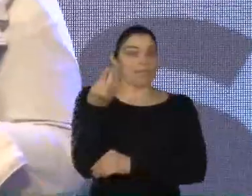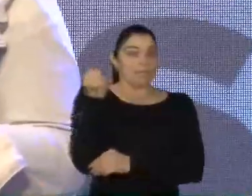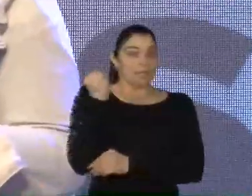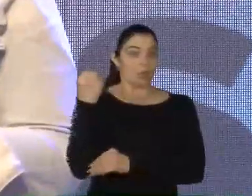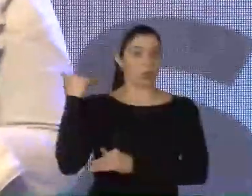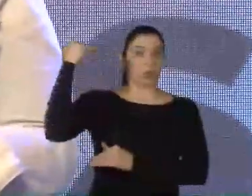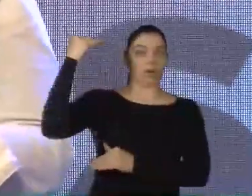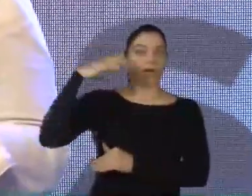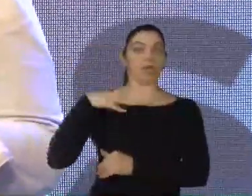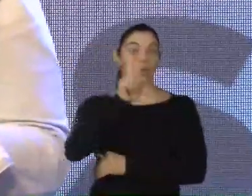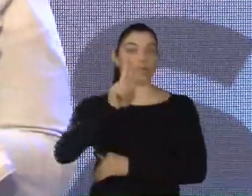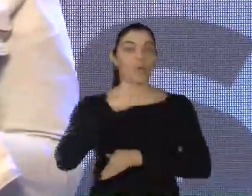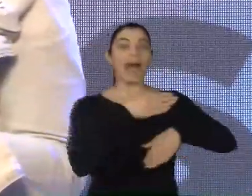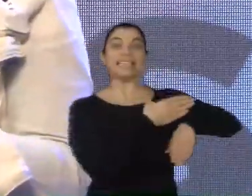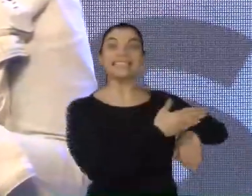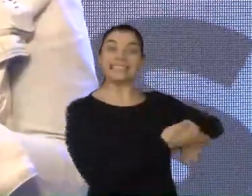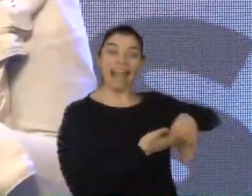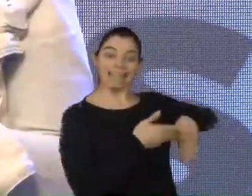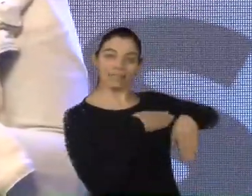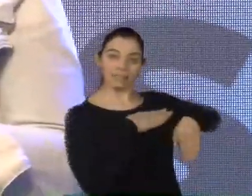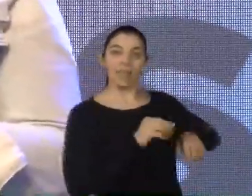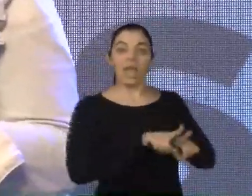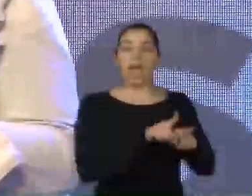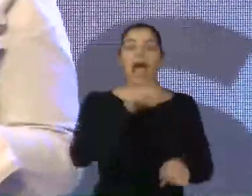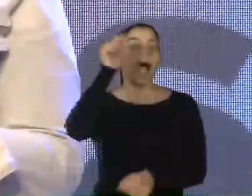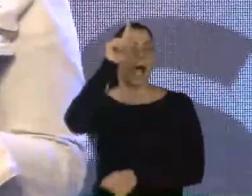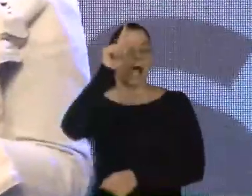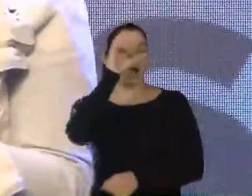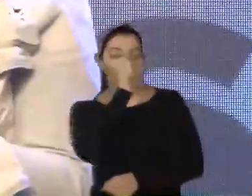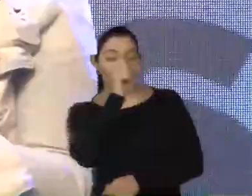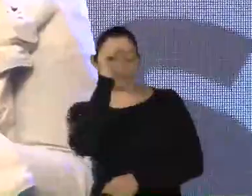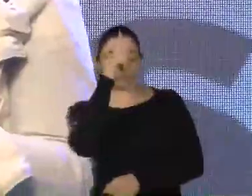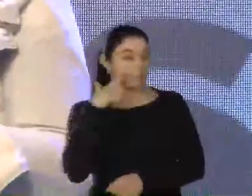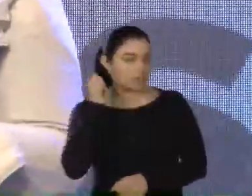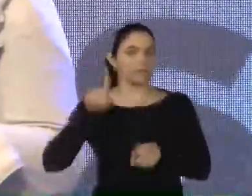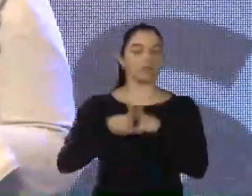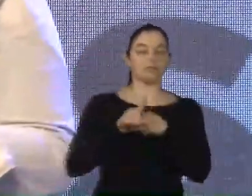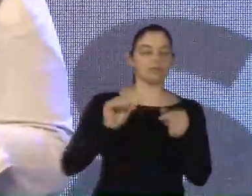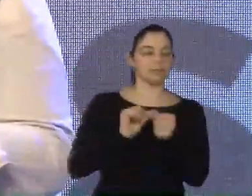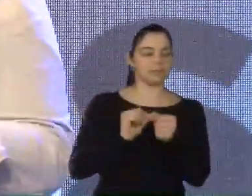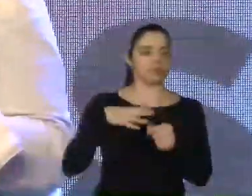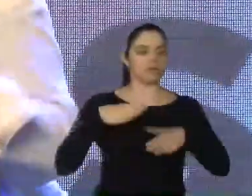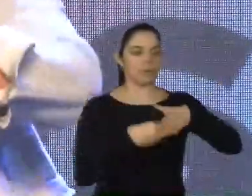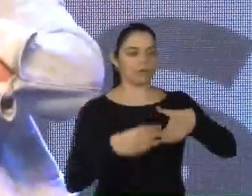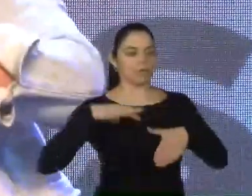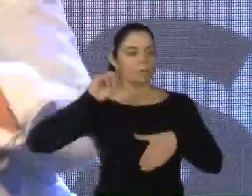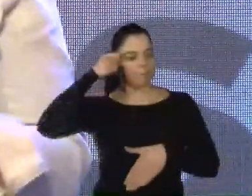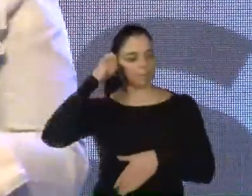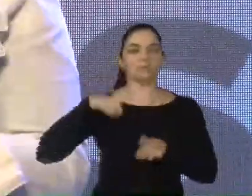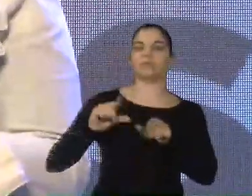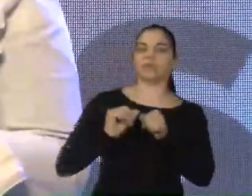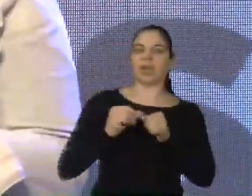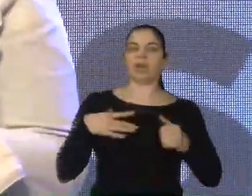vestindo uma saia amarela, uma camiseta azul marinho, uma jaqueta jeans, todo sapato preto. E no pulso esquerdo, eu estou com uma